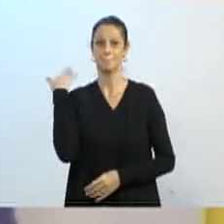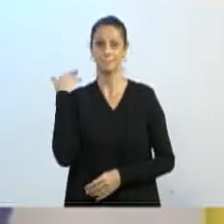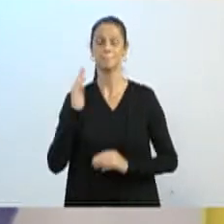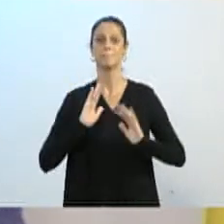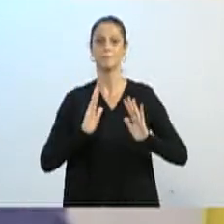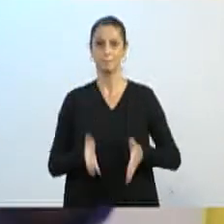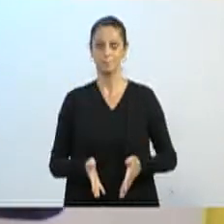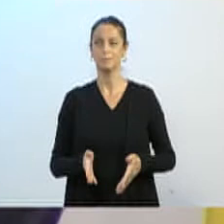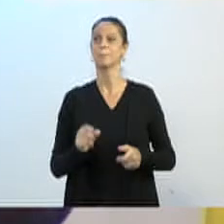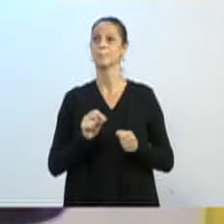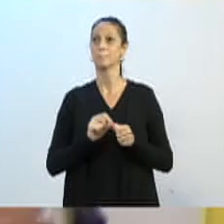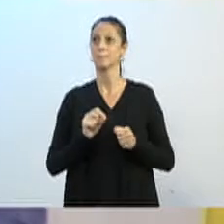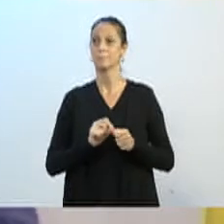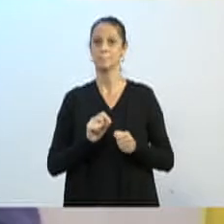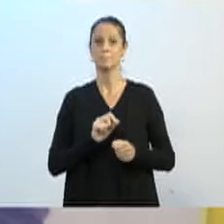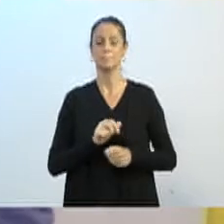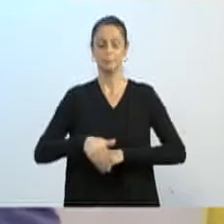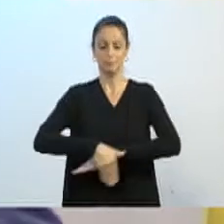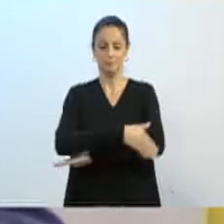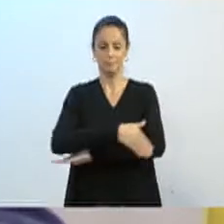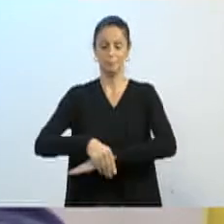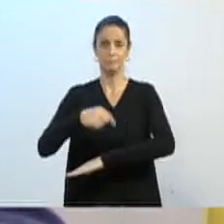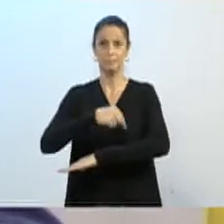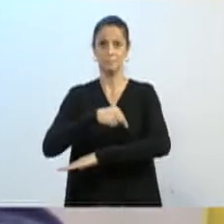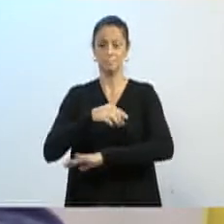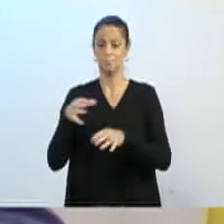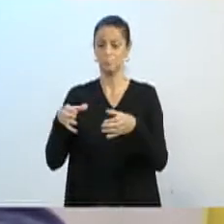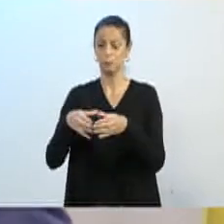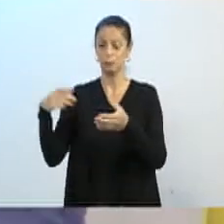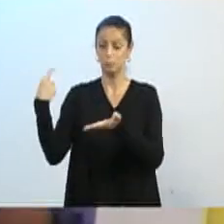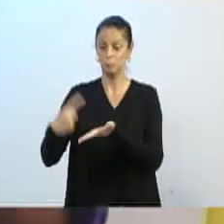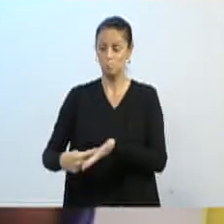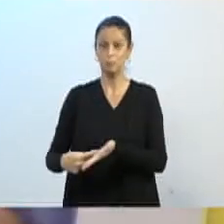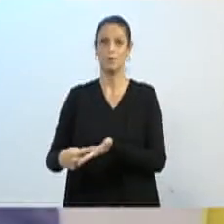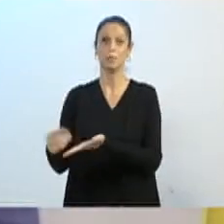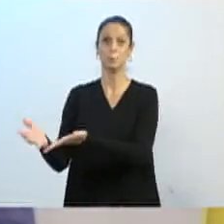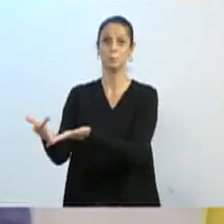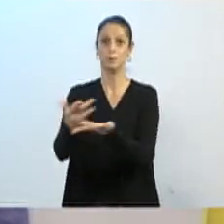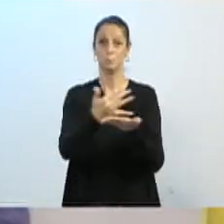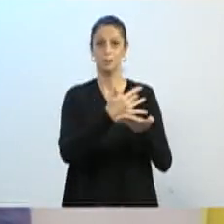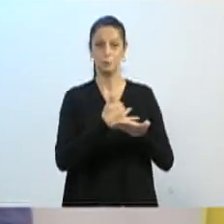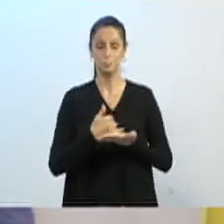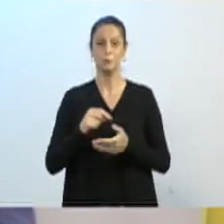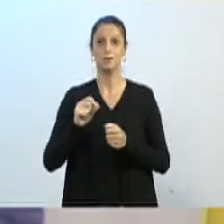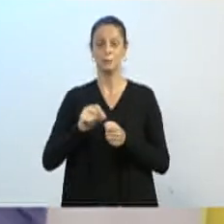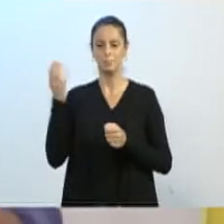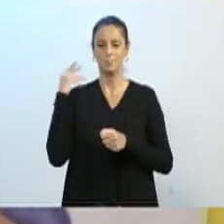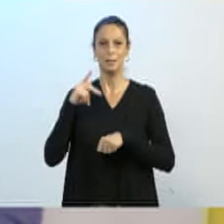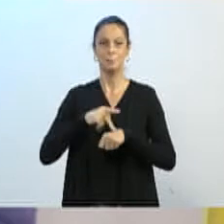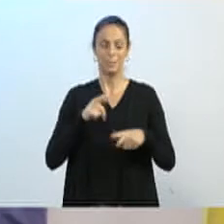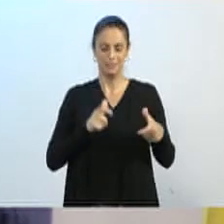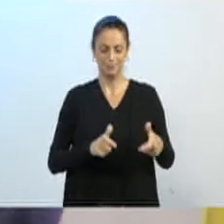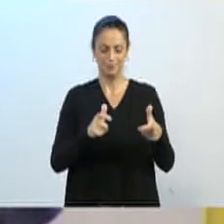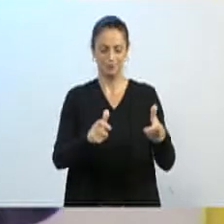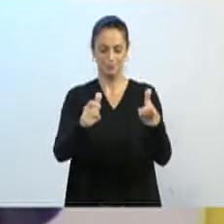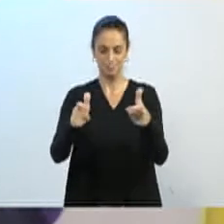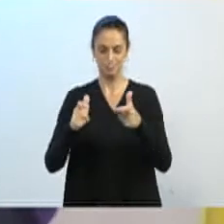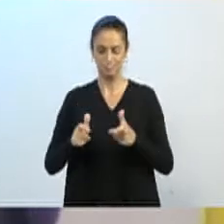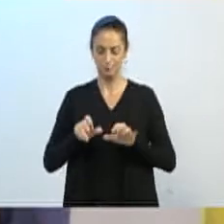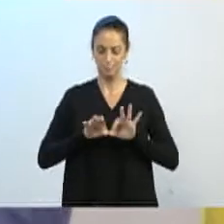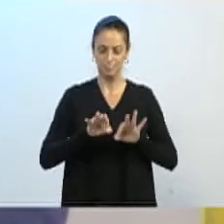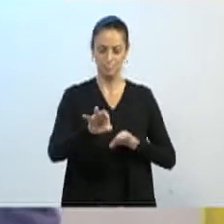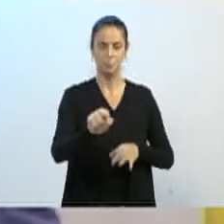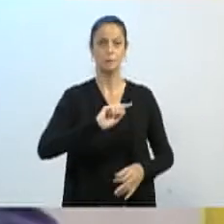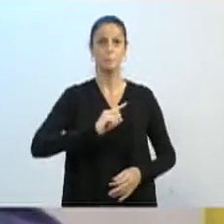pelo amor de sugo, uma das maiores ruas feitas de mutirão, com lojota. Praticamente 1.050 metros